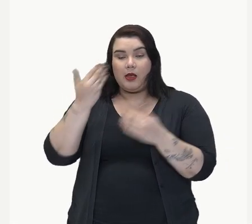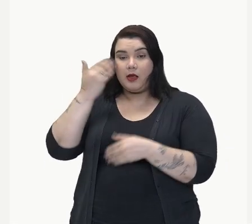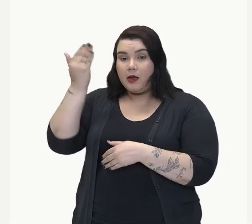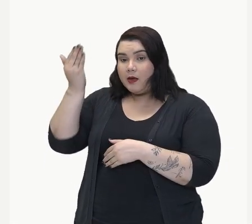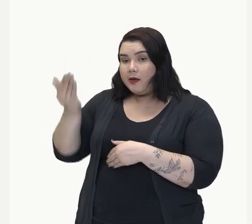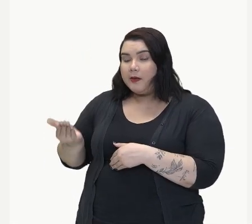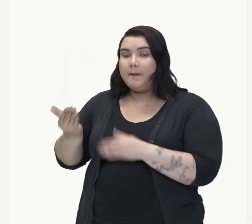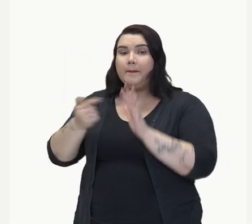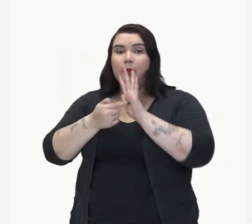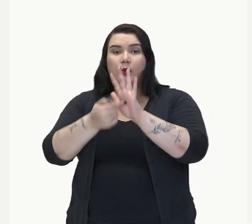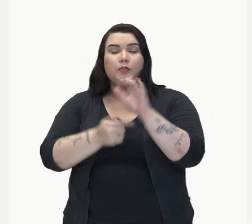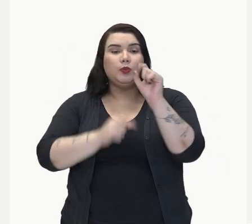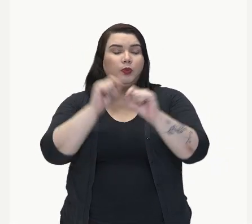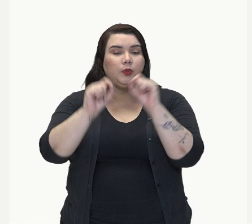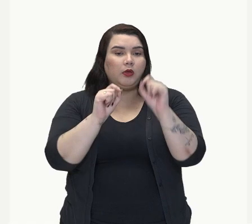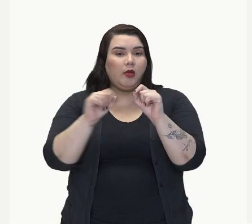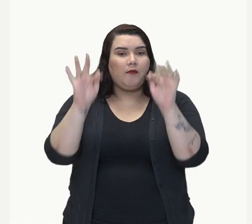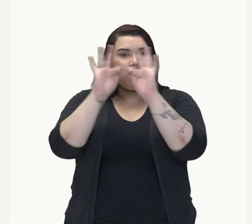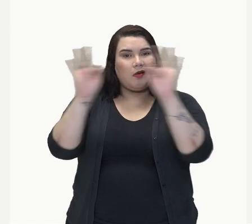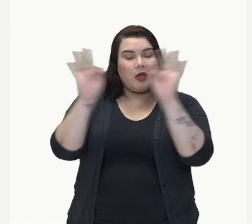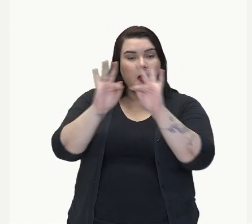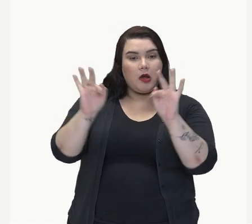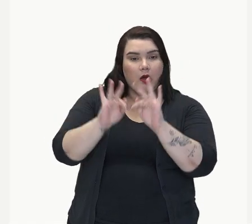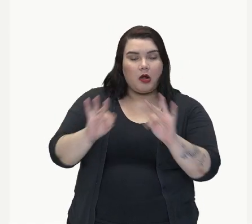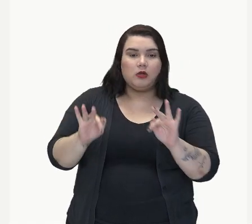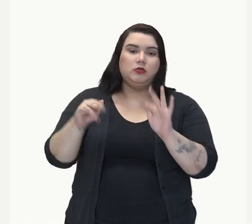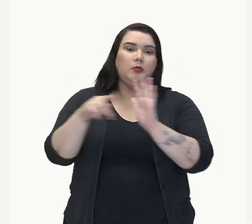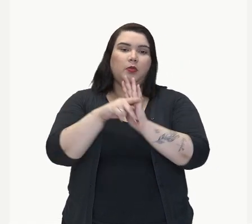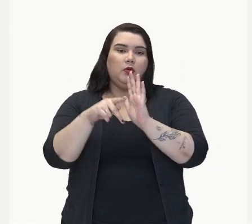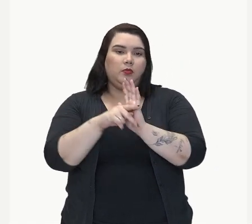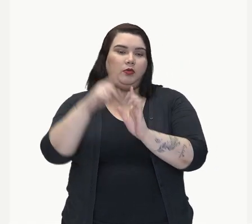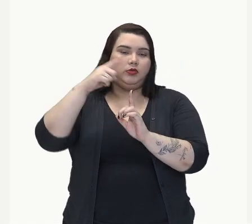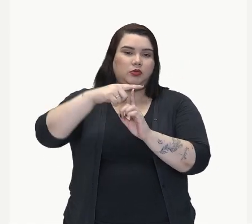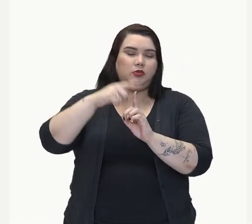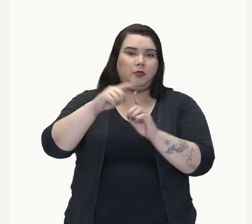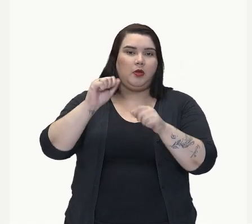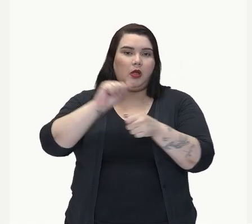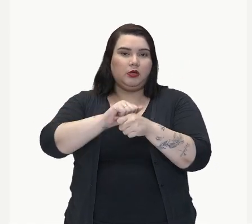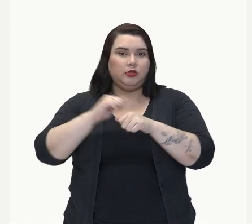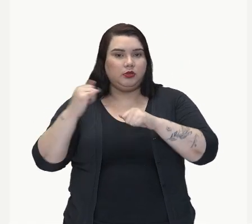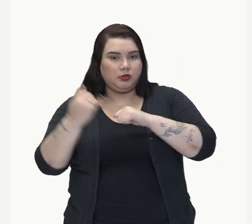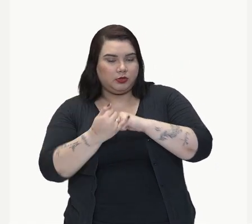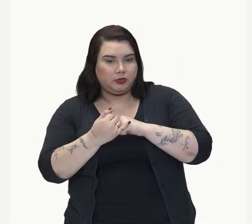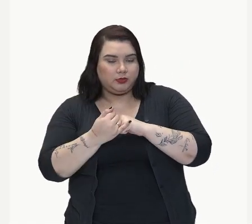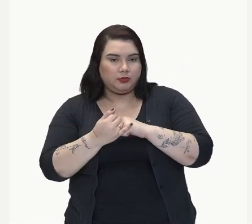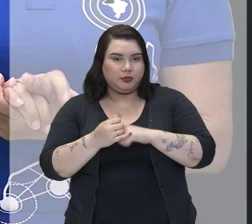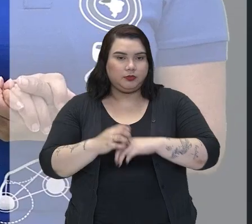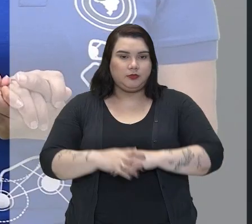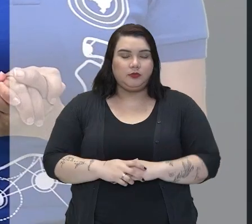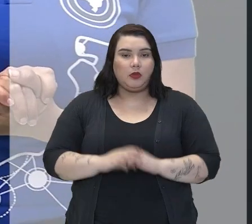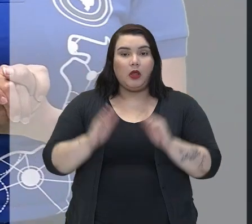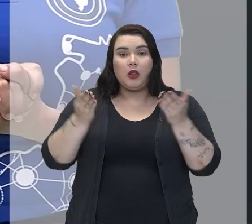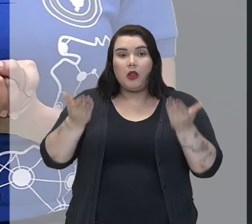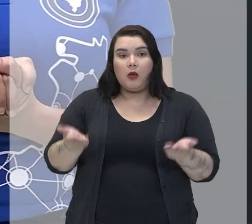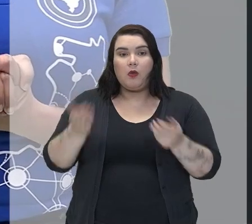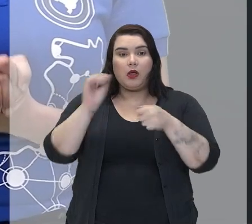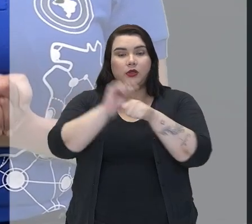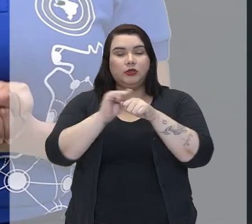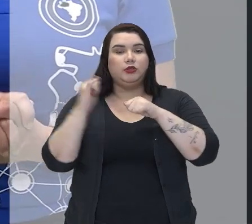flexionar porque faz o papel de adjetivo. Então, o adjetivo